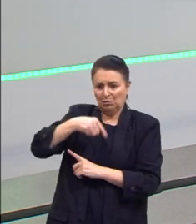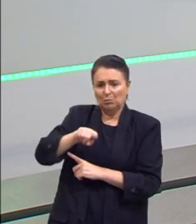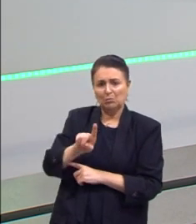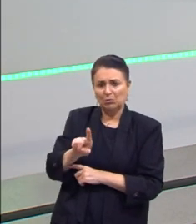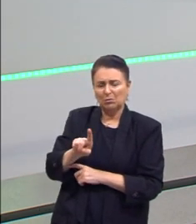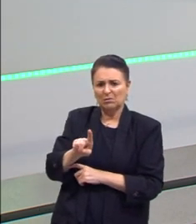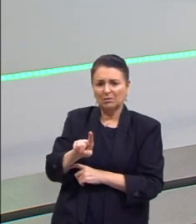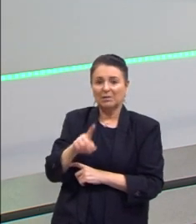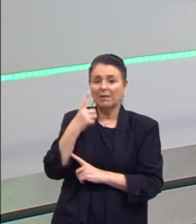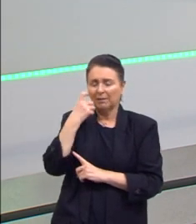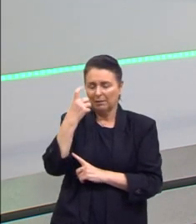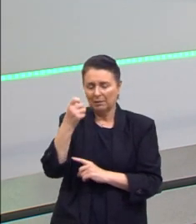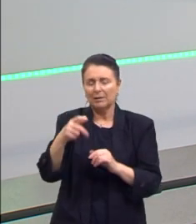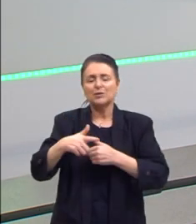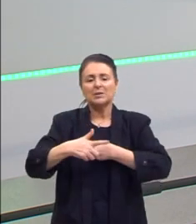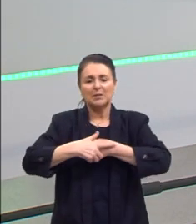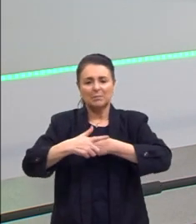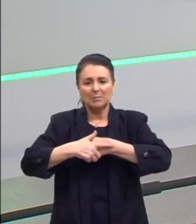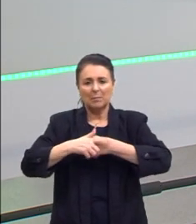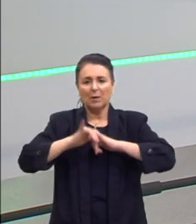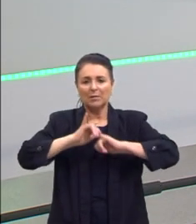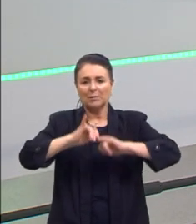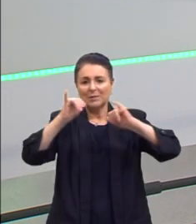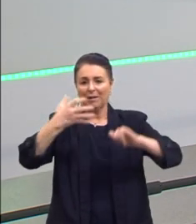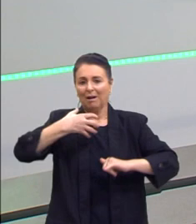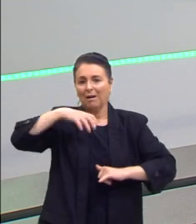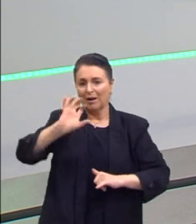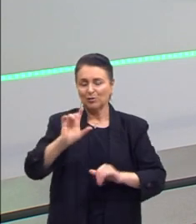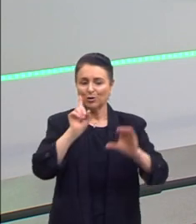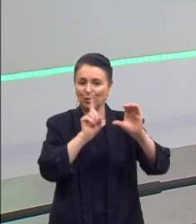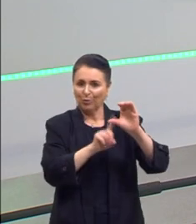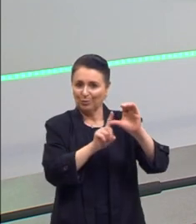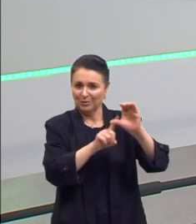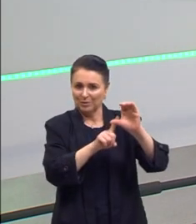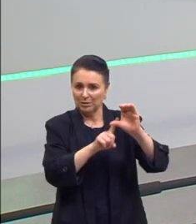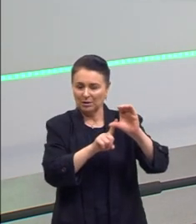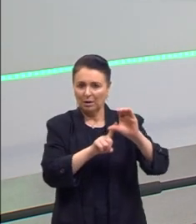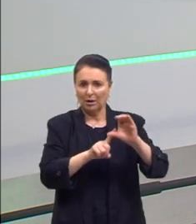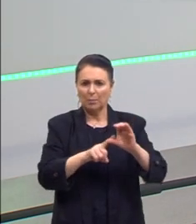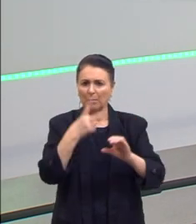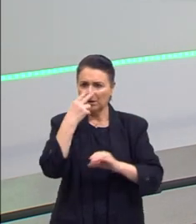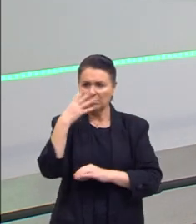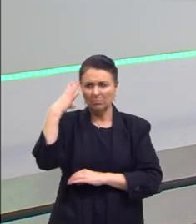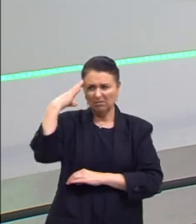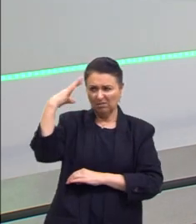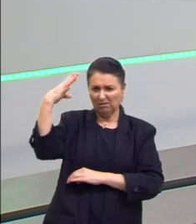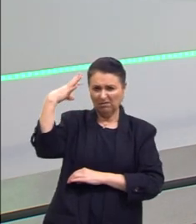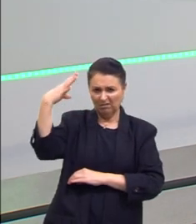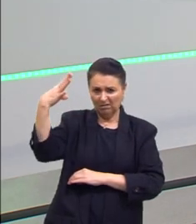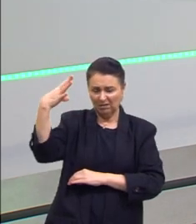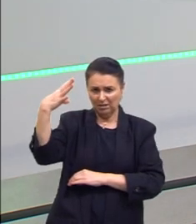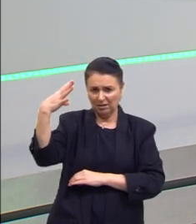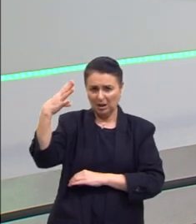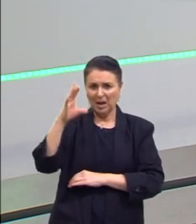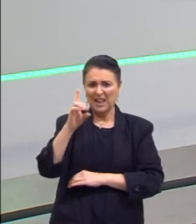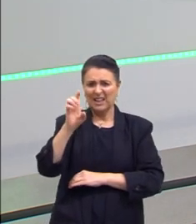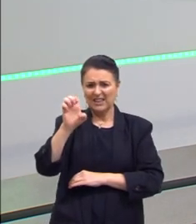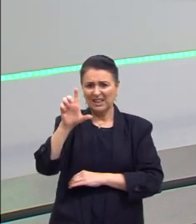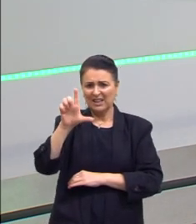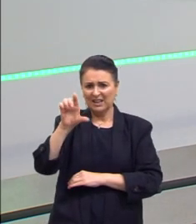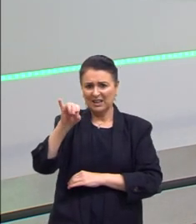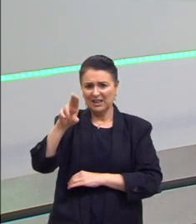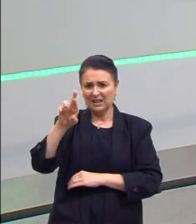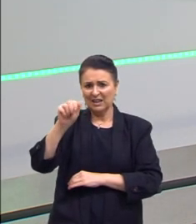bem interessante esse papel dessa propaganda anticomunista, que ela é quase que fantasiosa, quase que delirante. E aqui